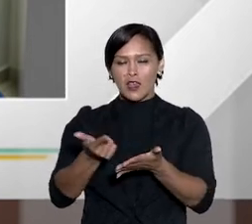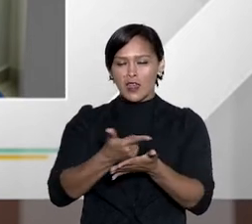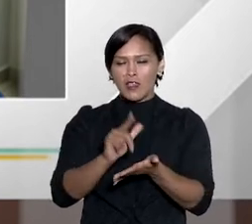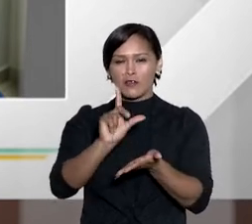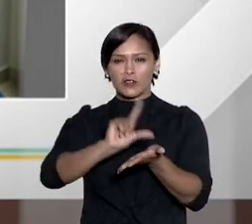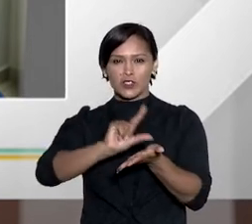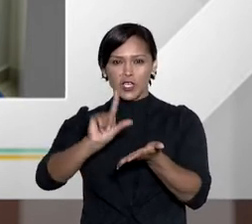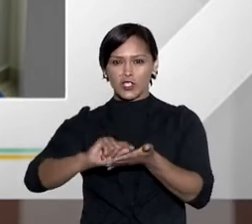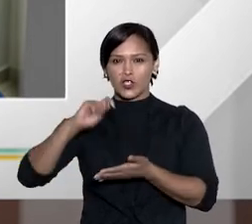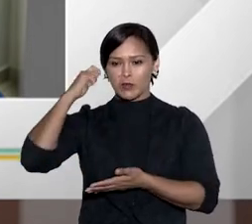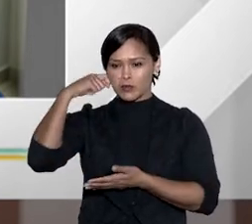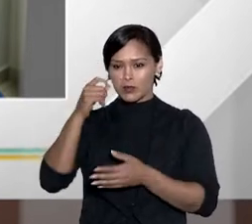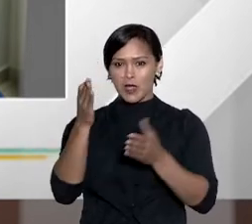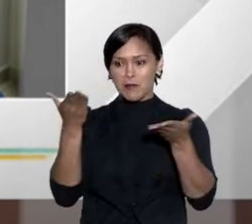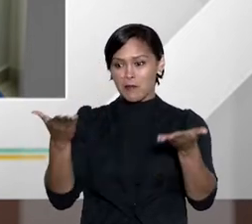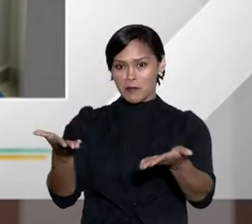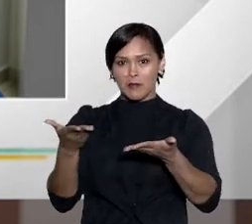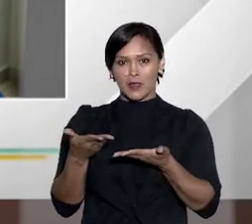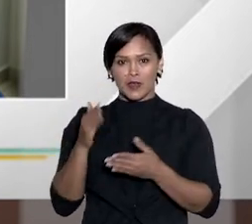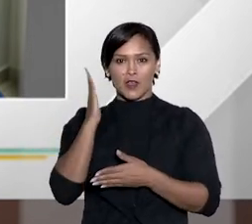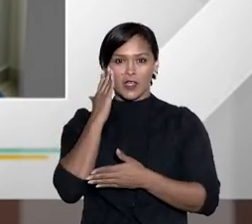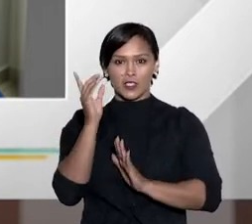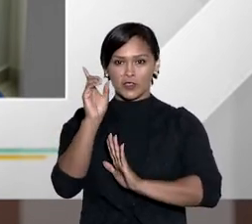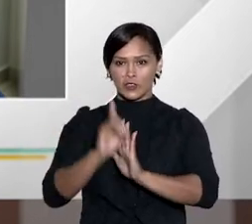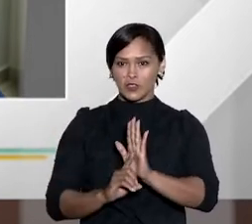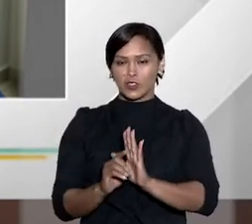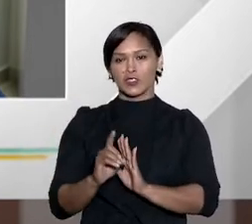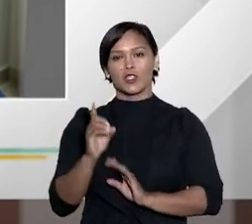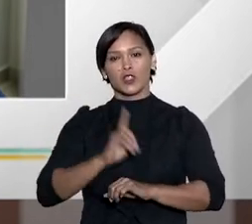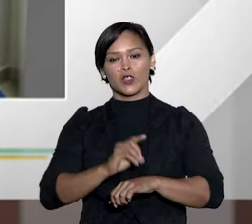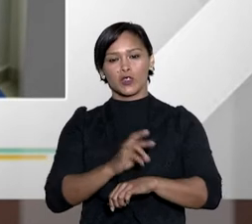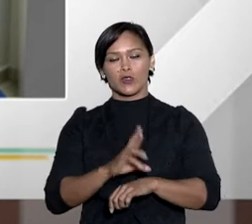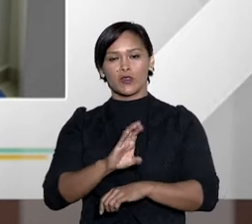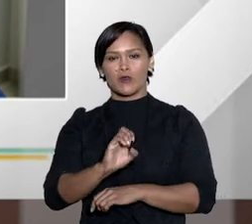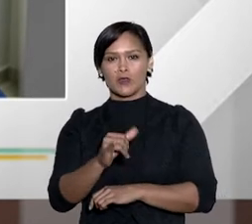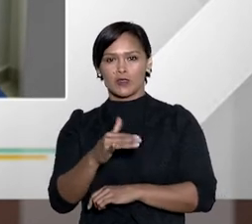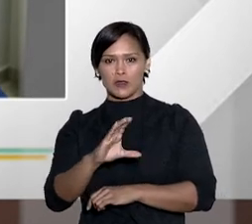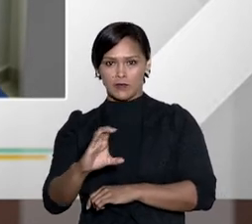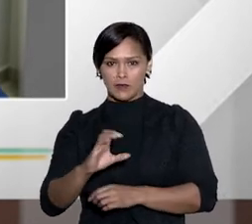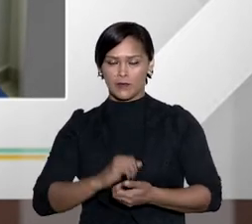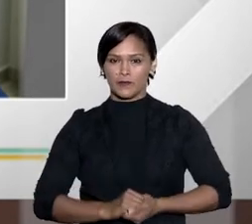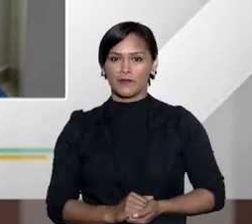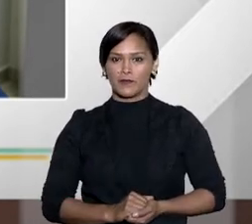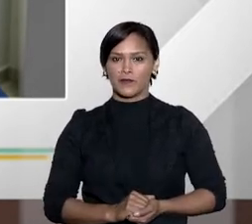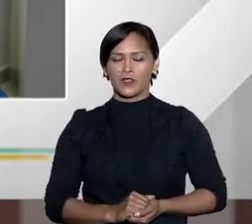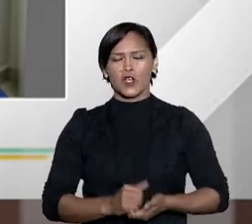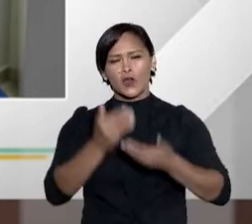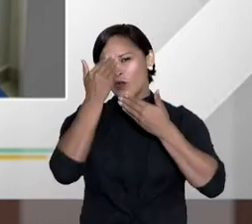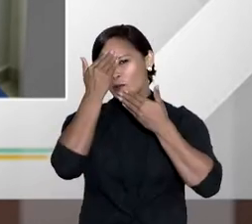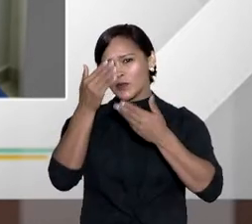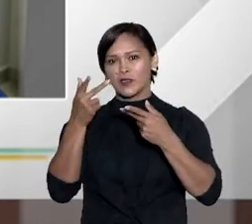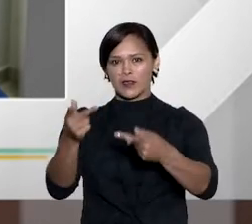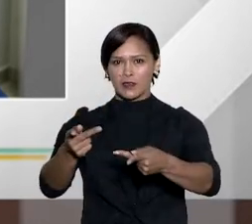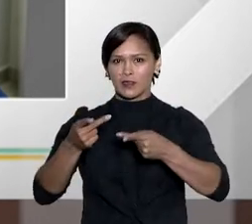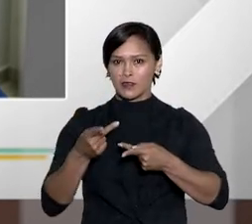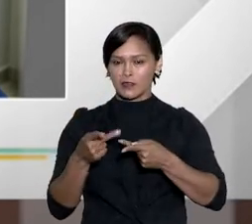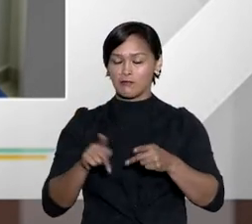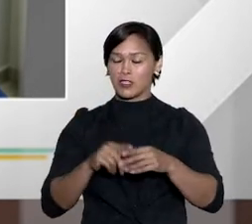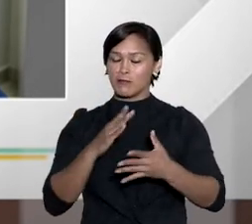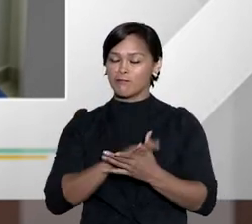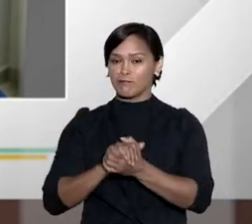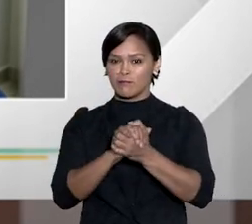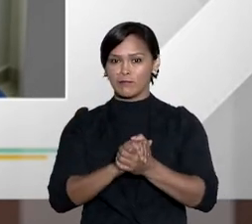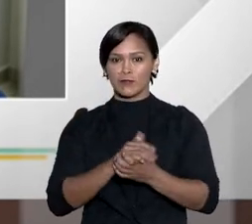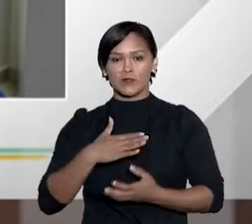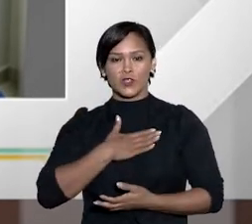artigos. Muito bem-vindo ao Entender Direito, doutor Eric Linhares. Fátima, muito obrigado pelo convite. uma satisfação